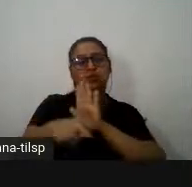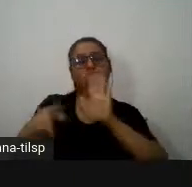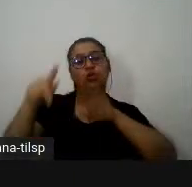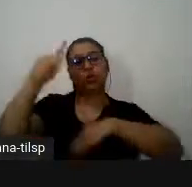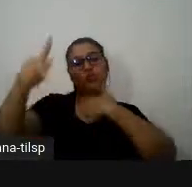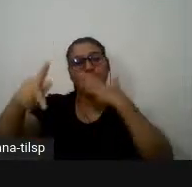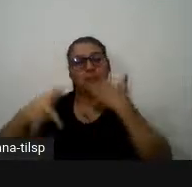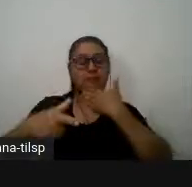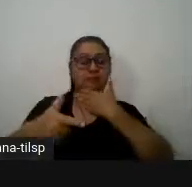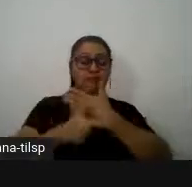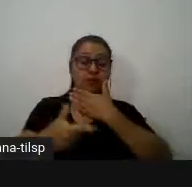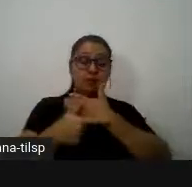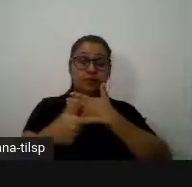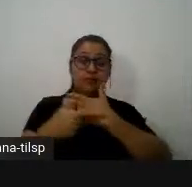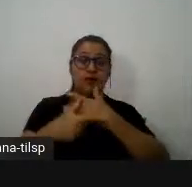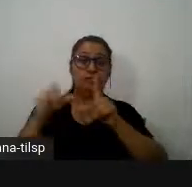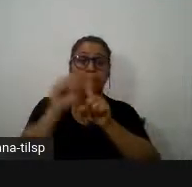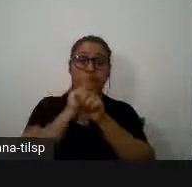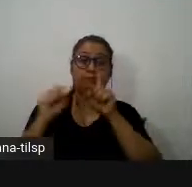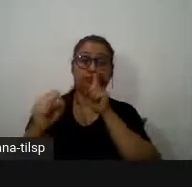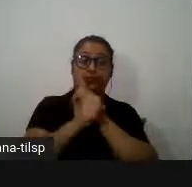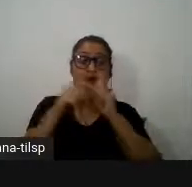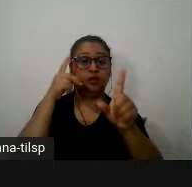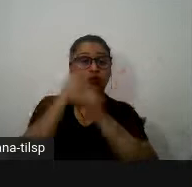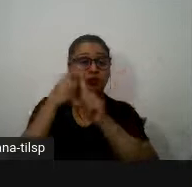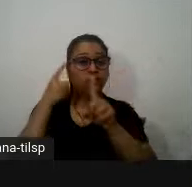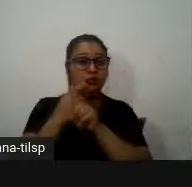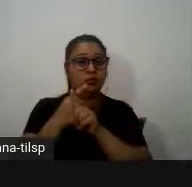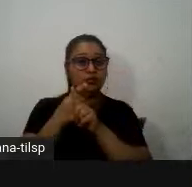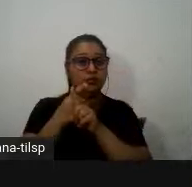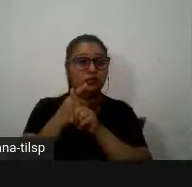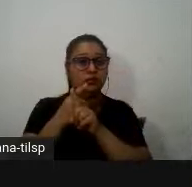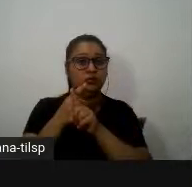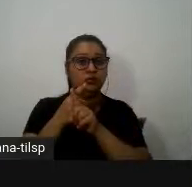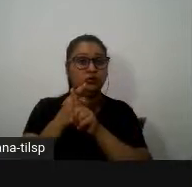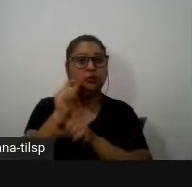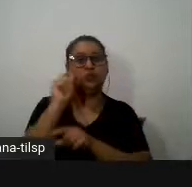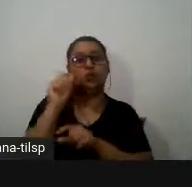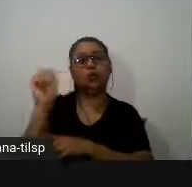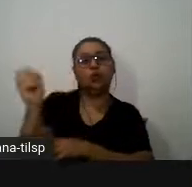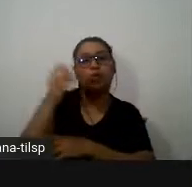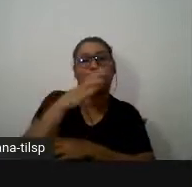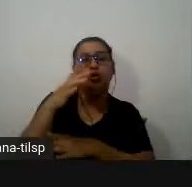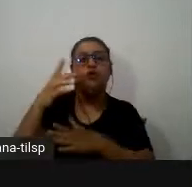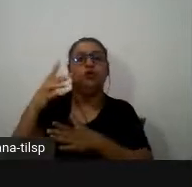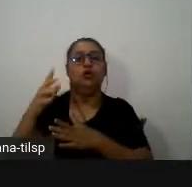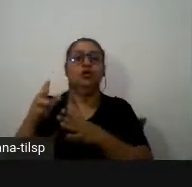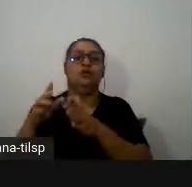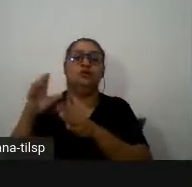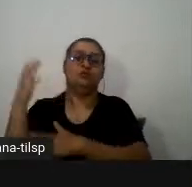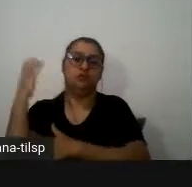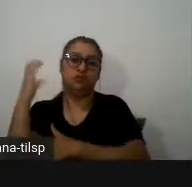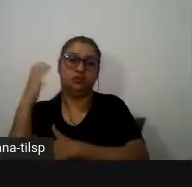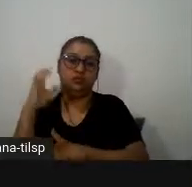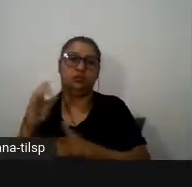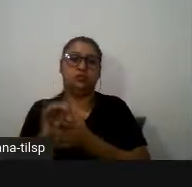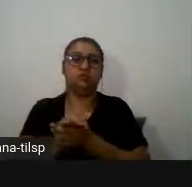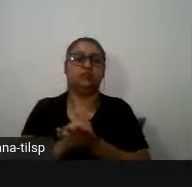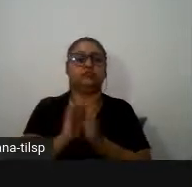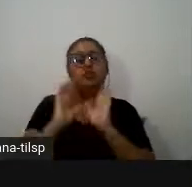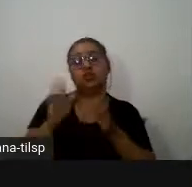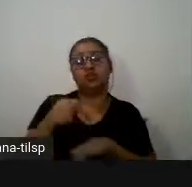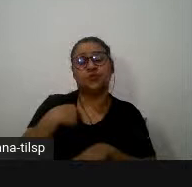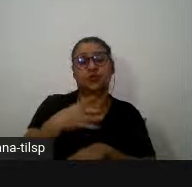o que nós observamos encontramos é sempre um ou uma cientista ou seja é reconhecido